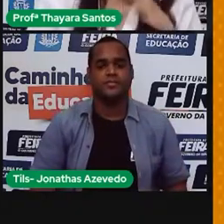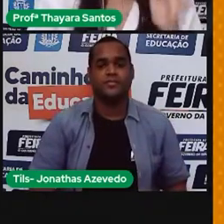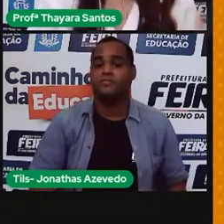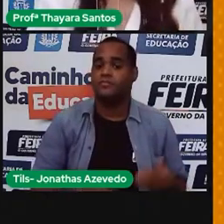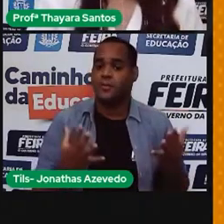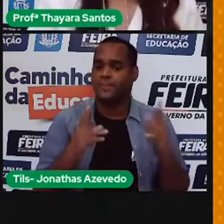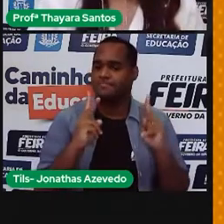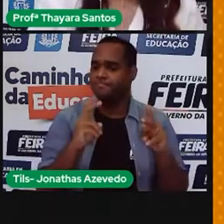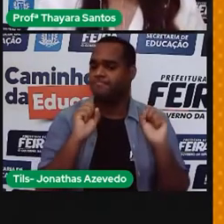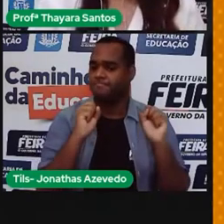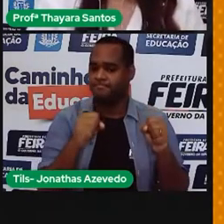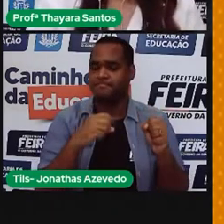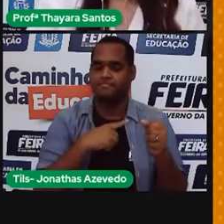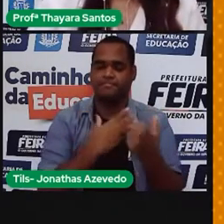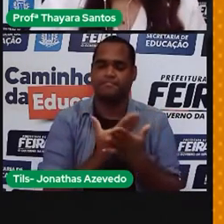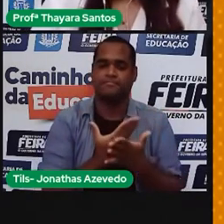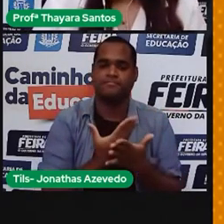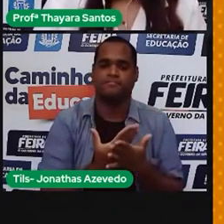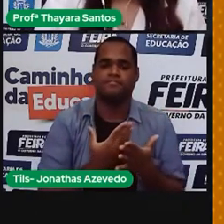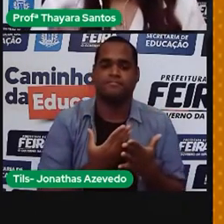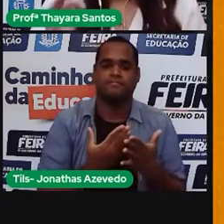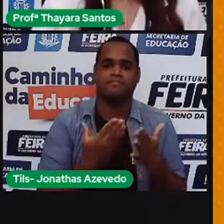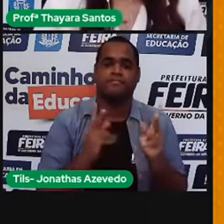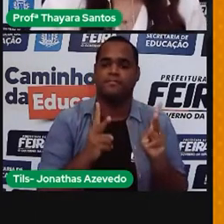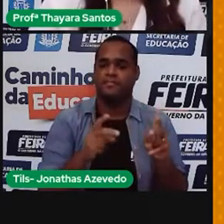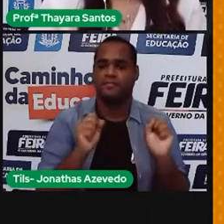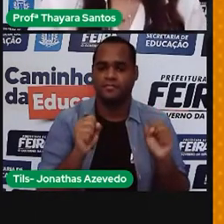Agora, a gente vai continuar os nossos estudos por aqui.